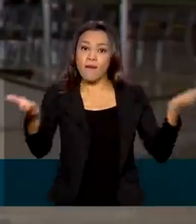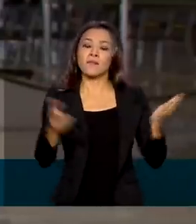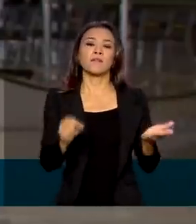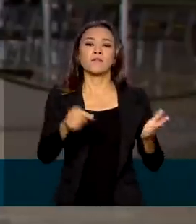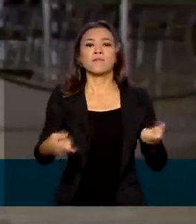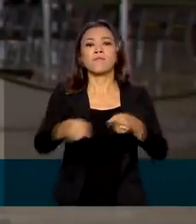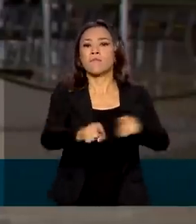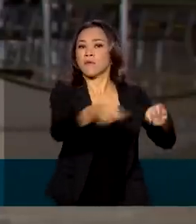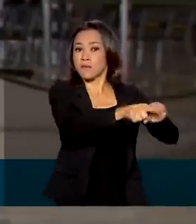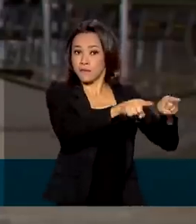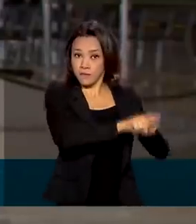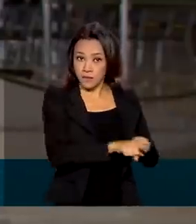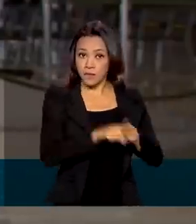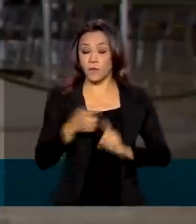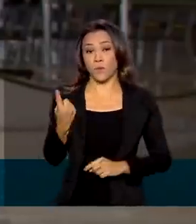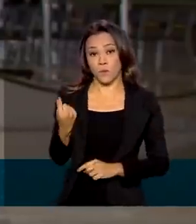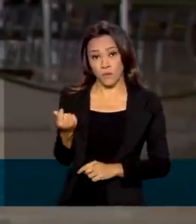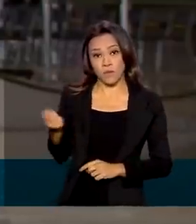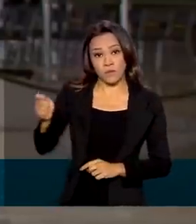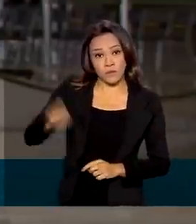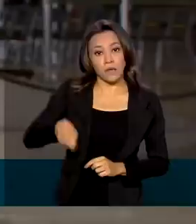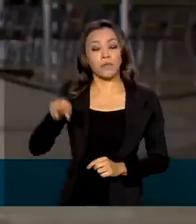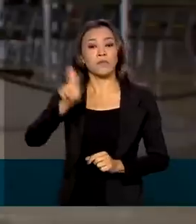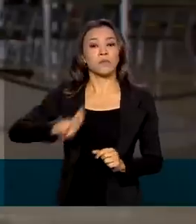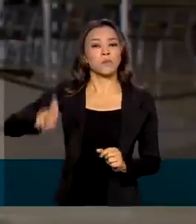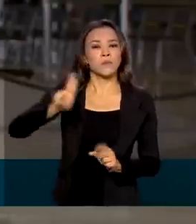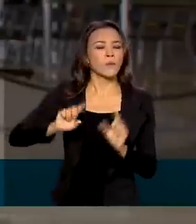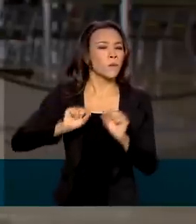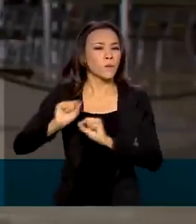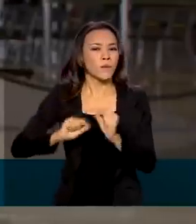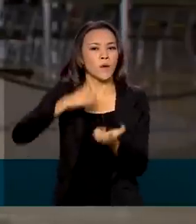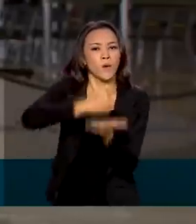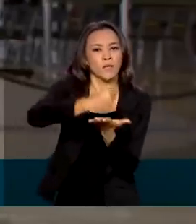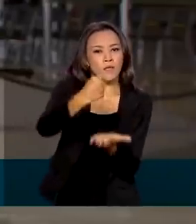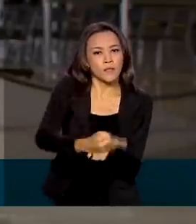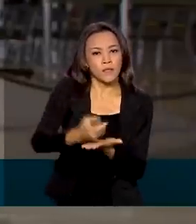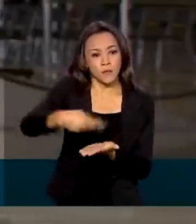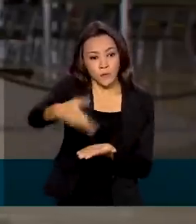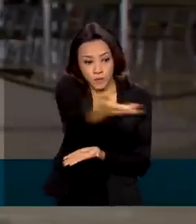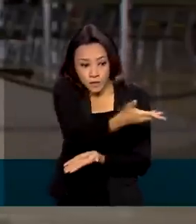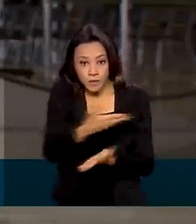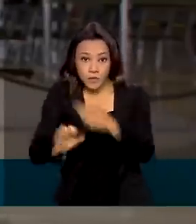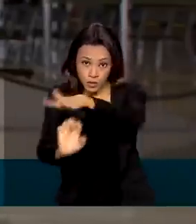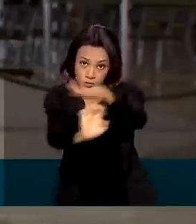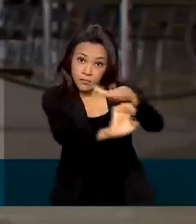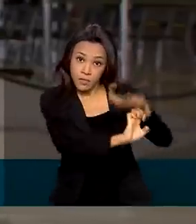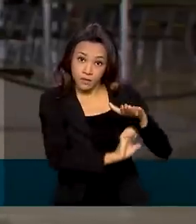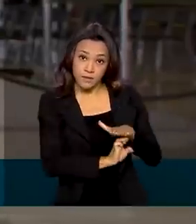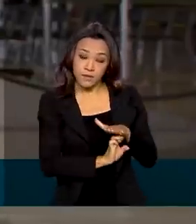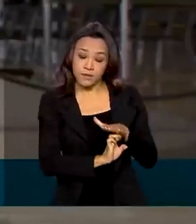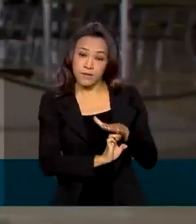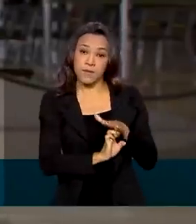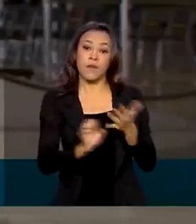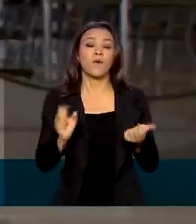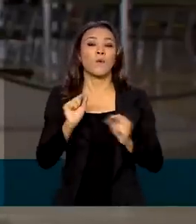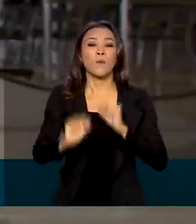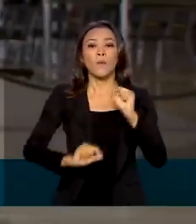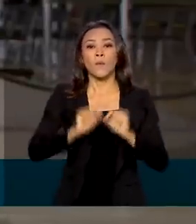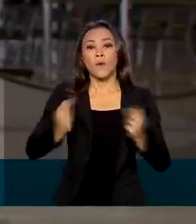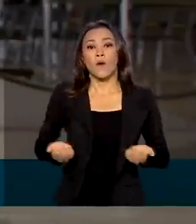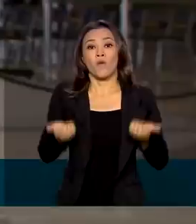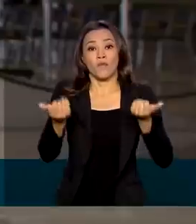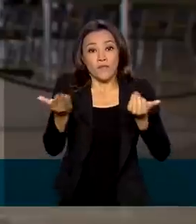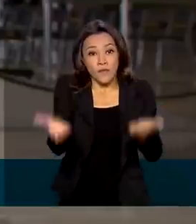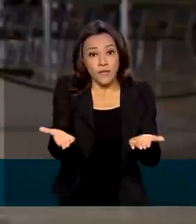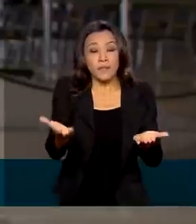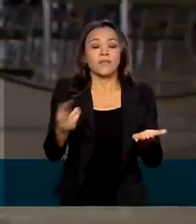parcerias. Os recursos podem ser usados, por exemplo, na contratação de empresas para viabilizar, para oferecerem serviços técnicos